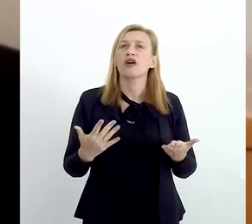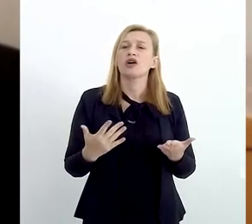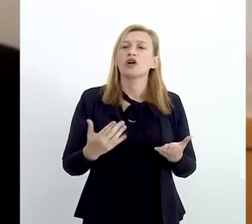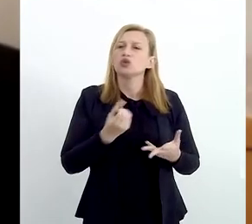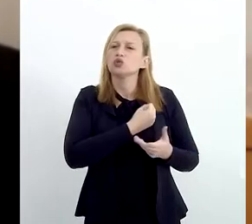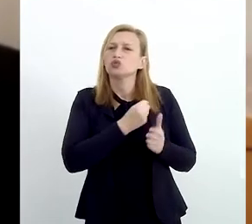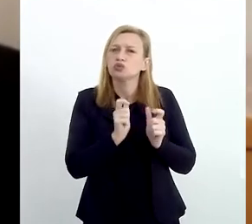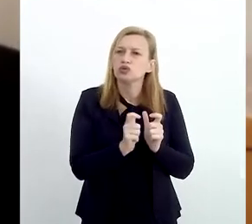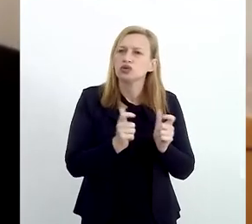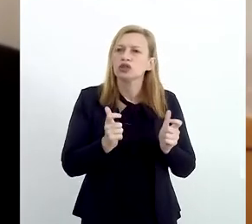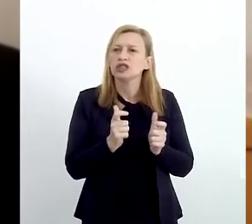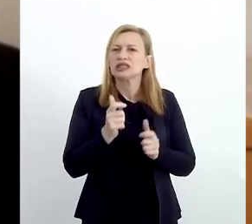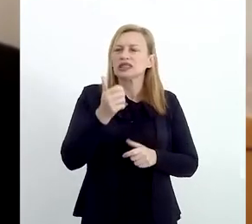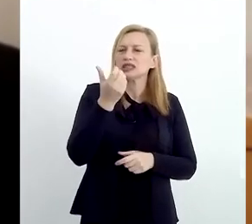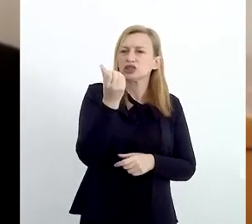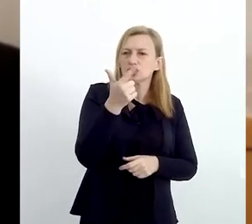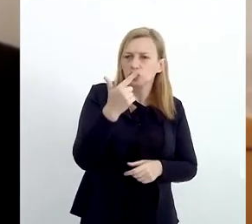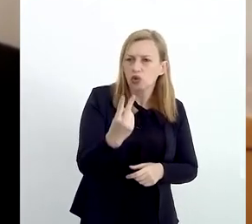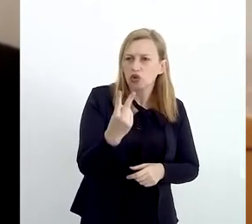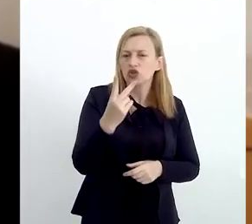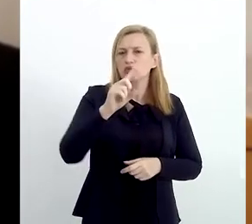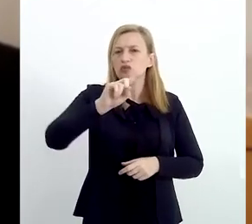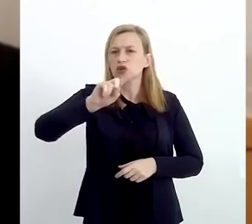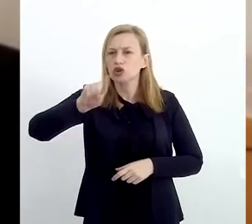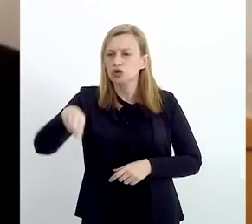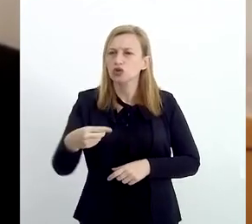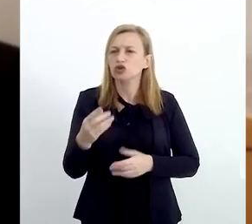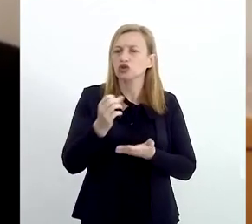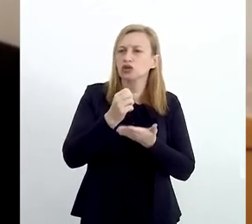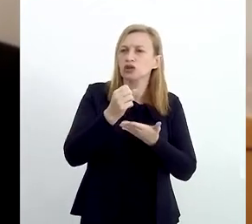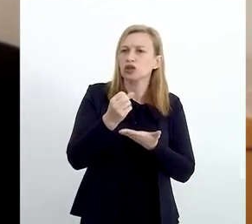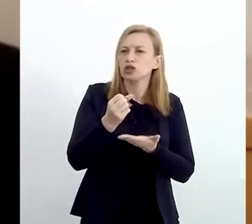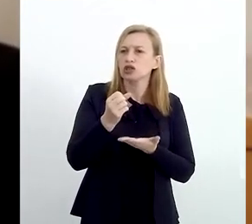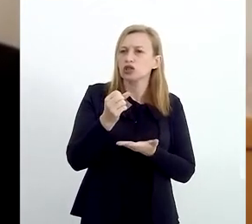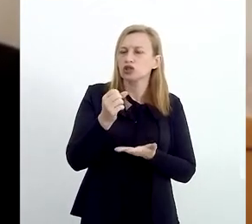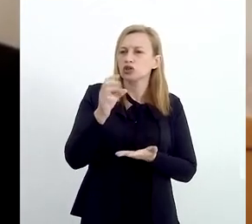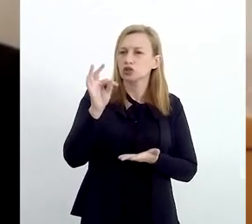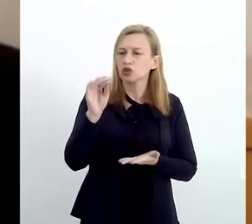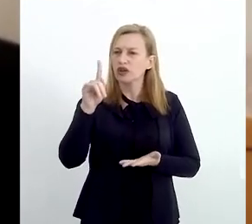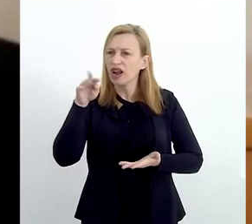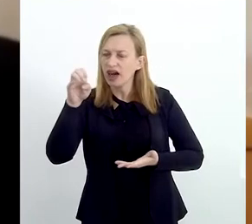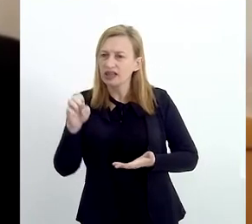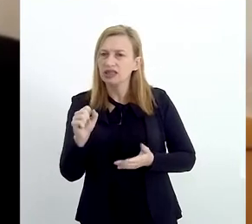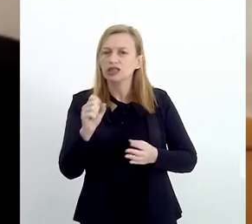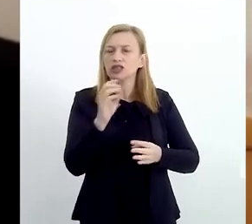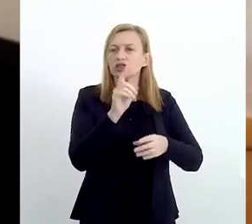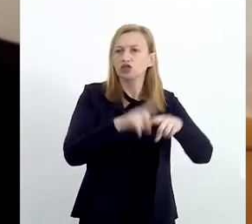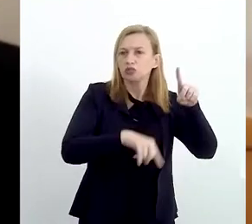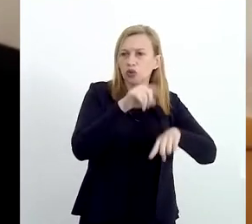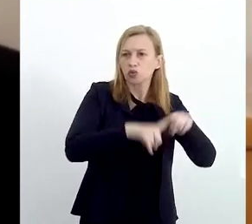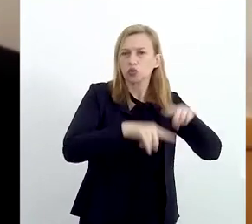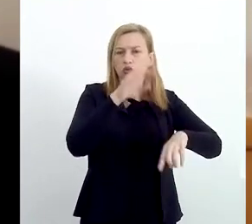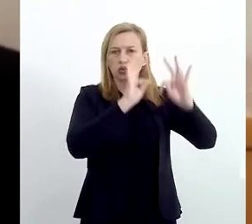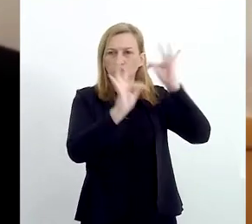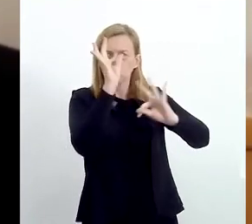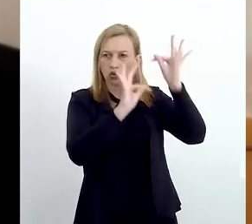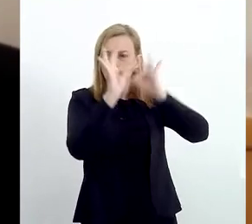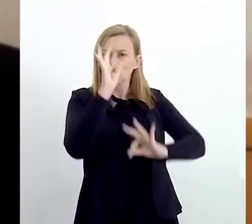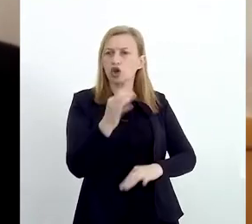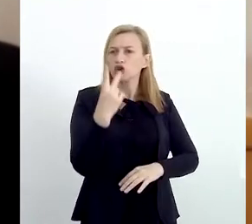total de cerca de 2 milhões de toneladas de produtos eletrônicos.